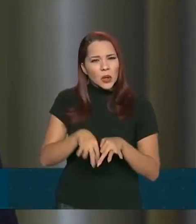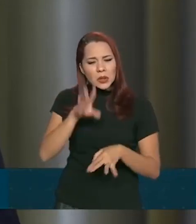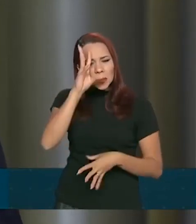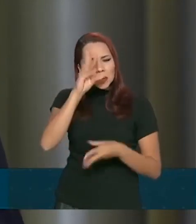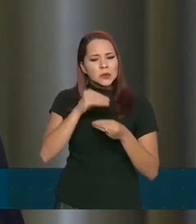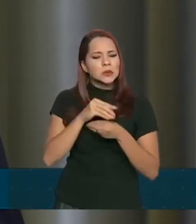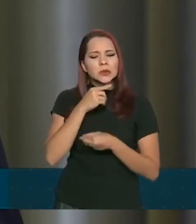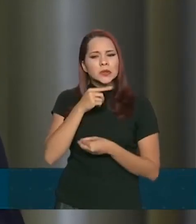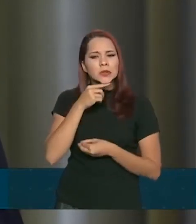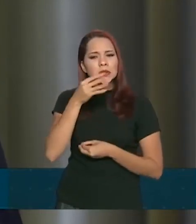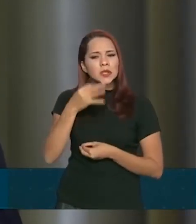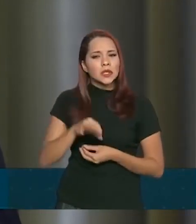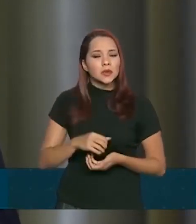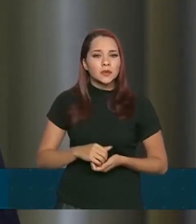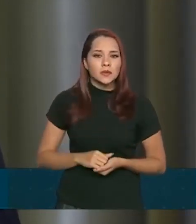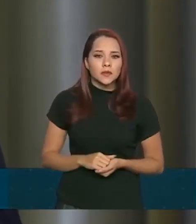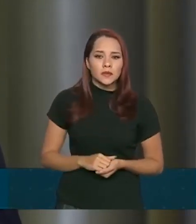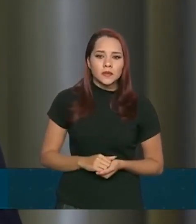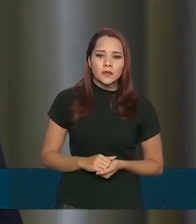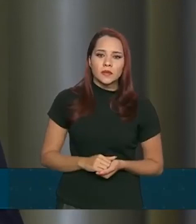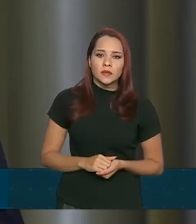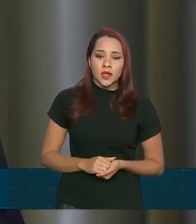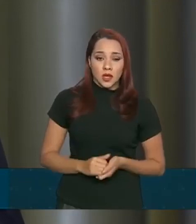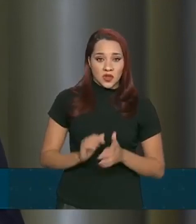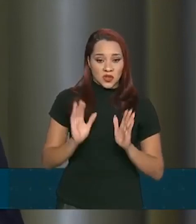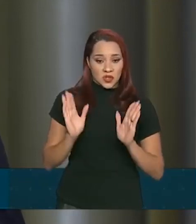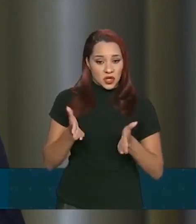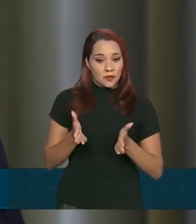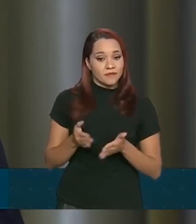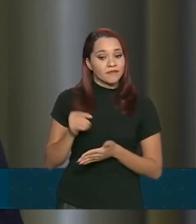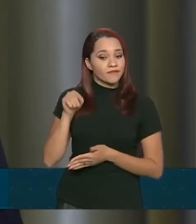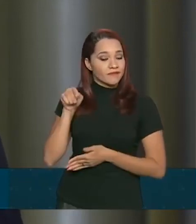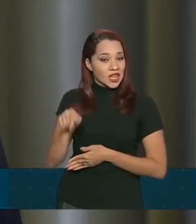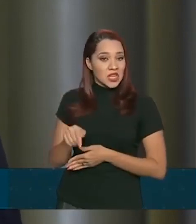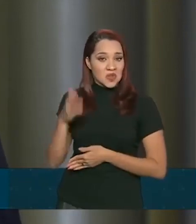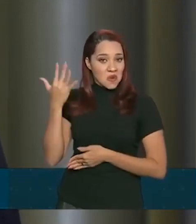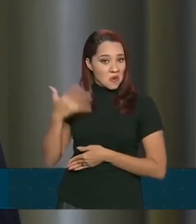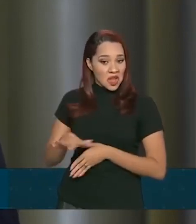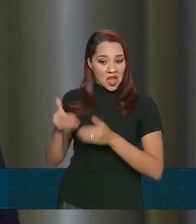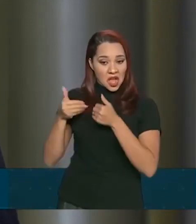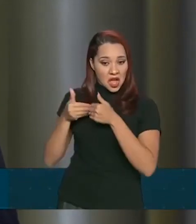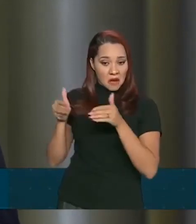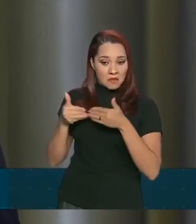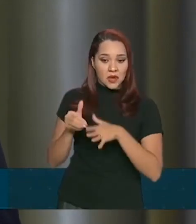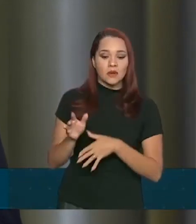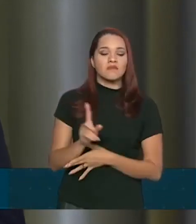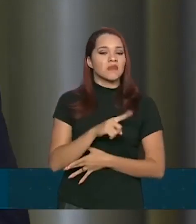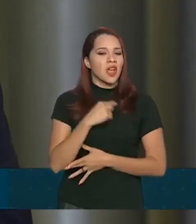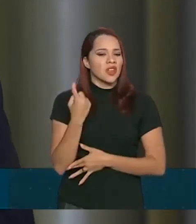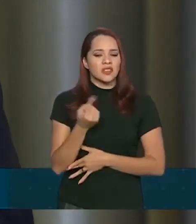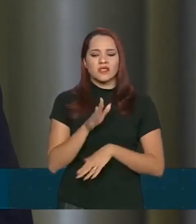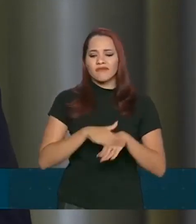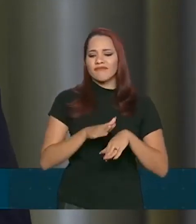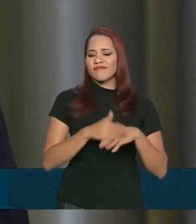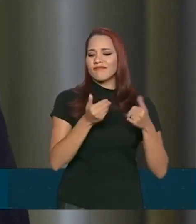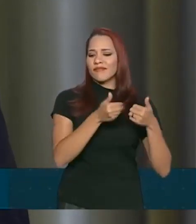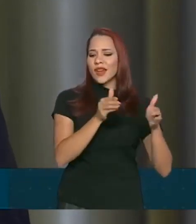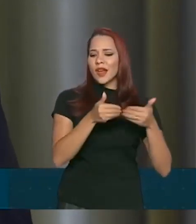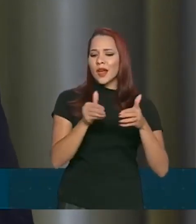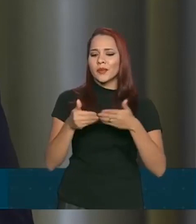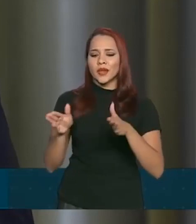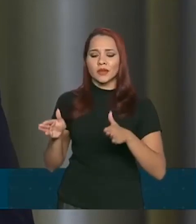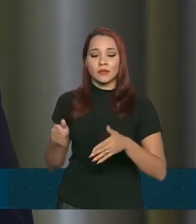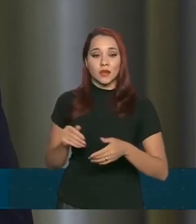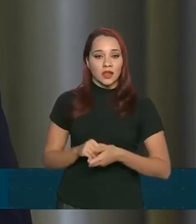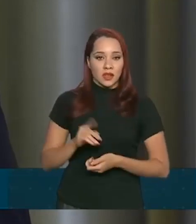consegui entender direito. Eu abri, já que eles não querem abrir, a gente vai abrindo aí. Isso foi